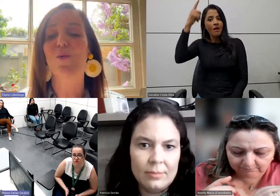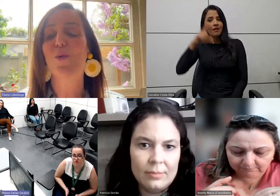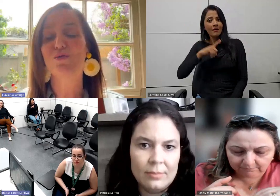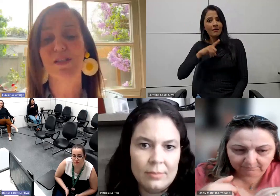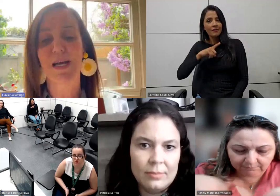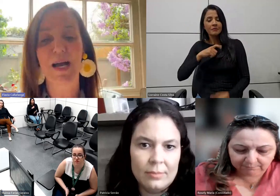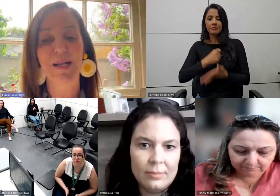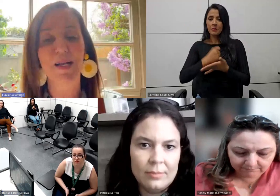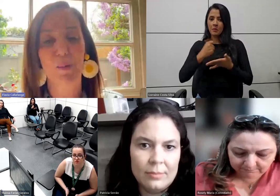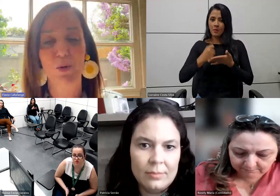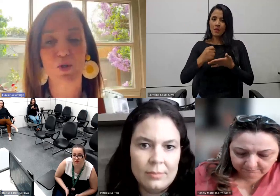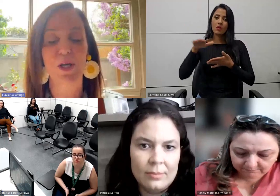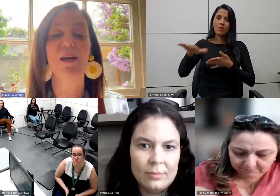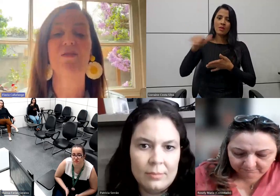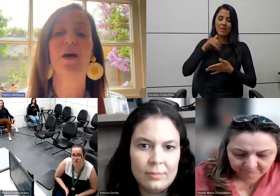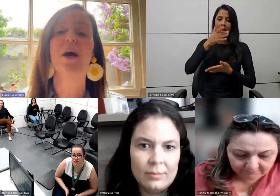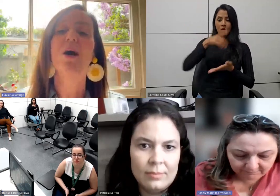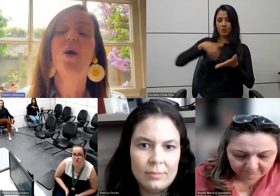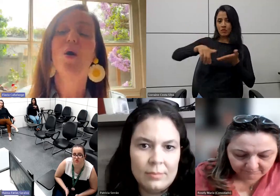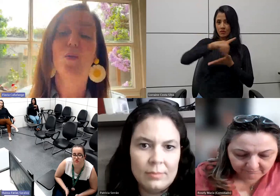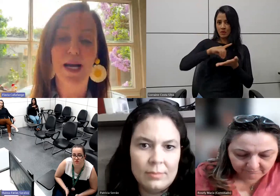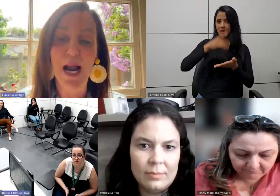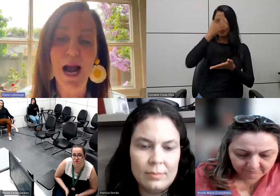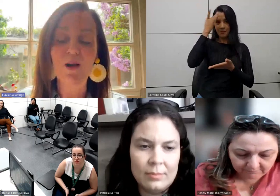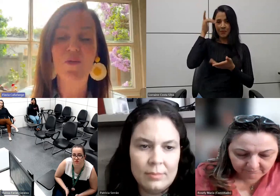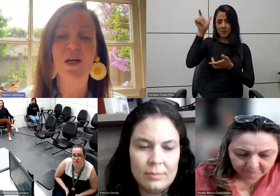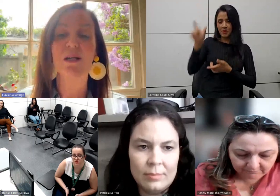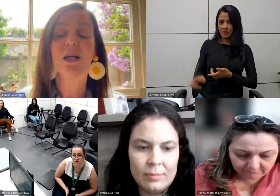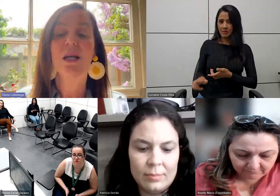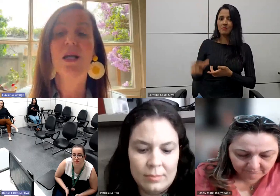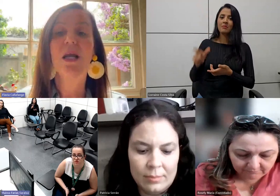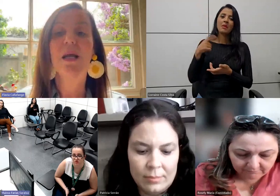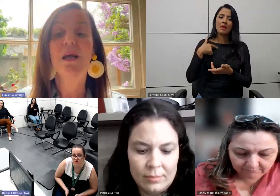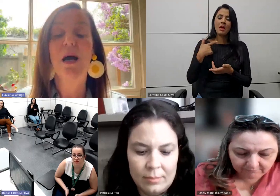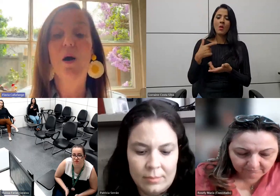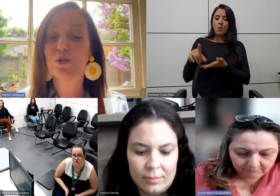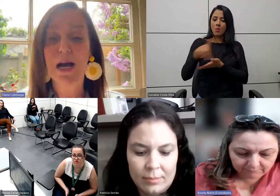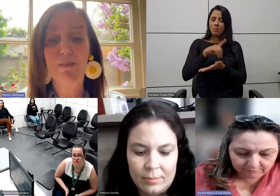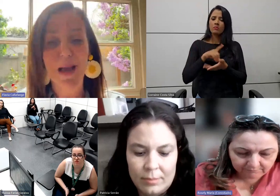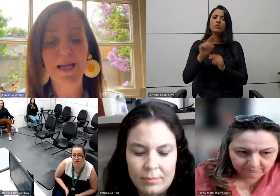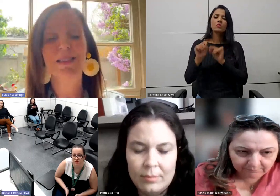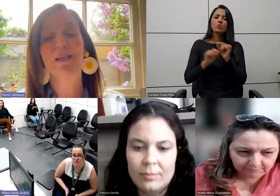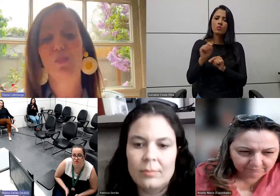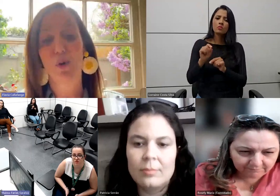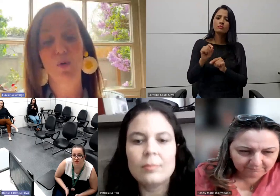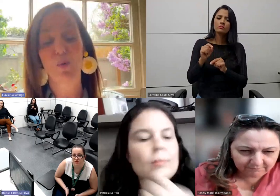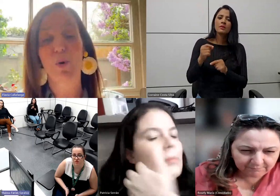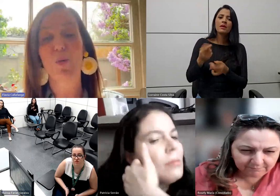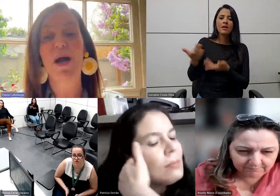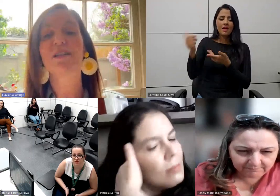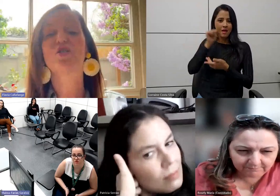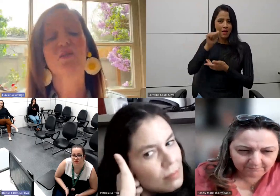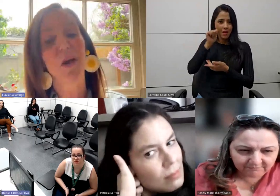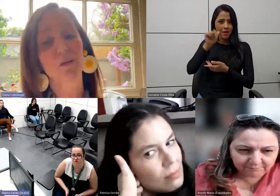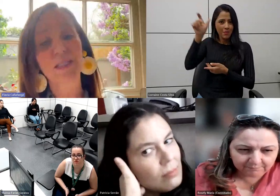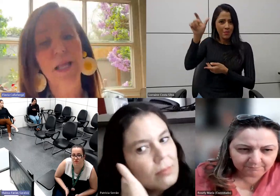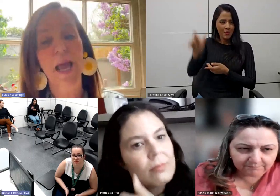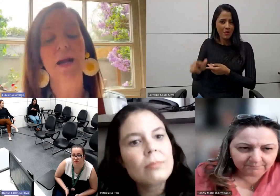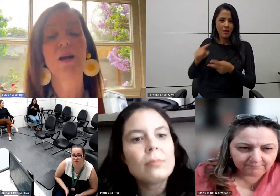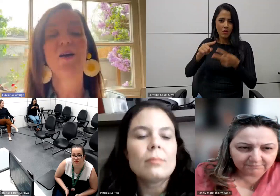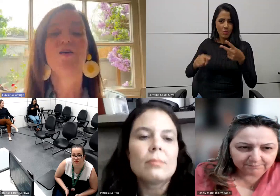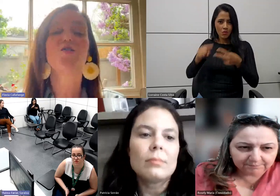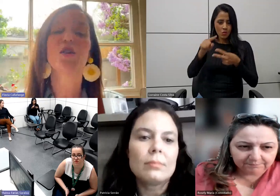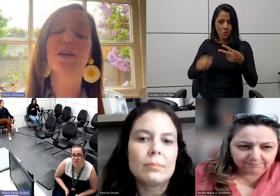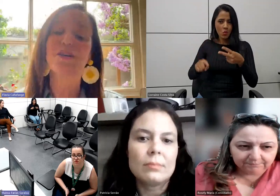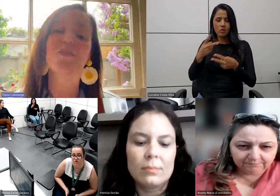contrataram um designer, que é o Rousshiver, uma gráfica, e a Ruth Rabess e o Paul White tiveram